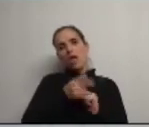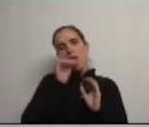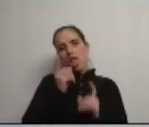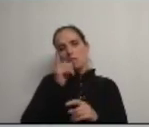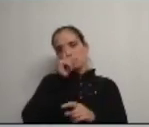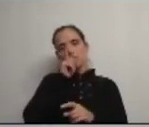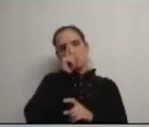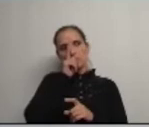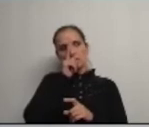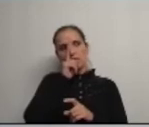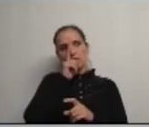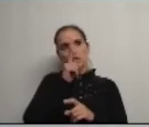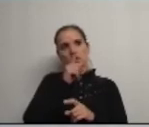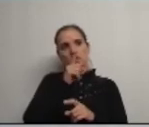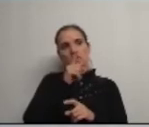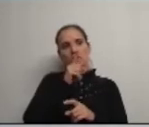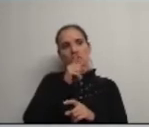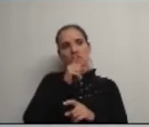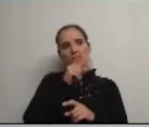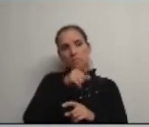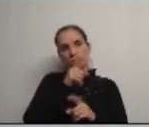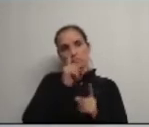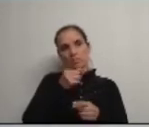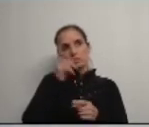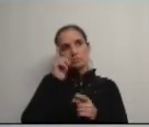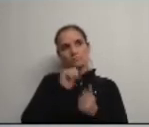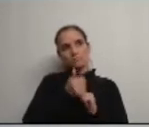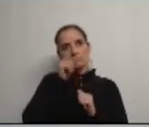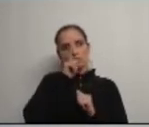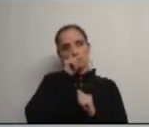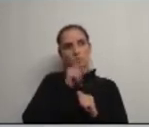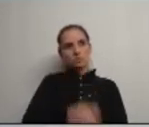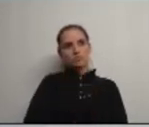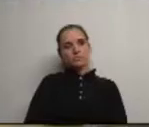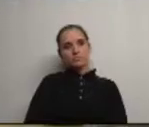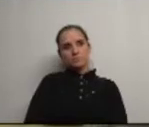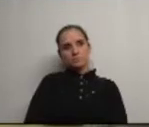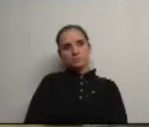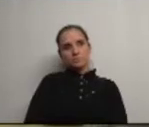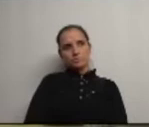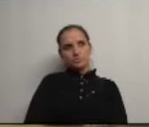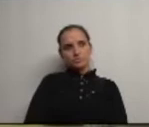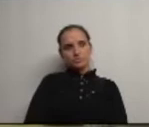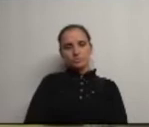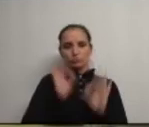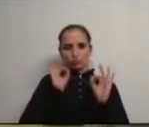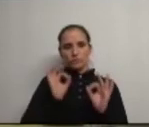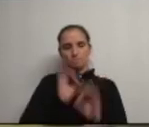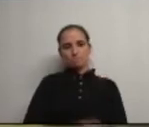mentira e passam a não ser falsos passam a ser mentirosos muito obrigado ó está está